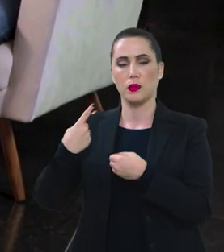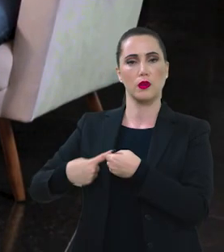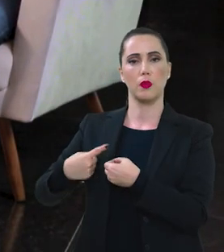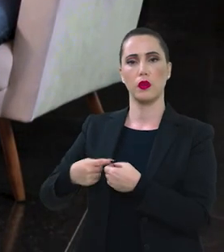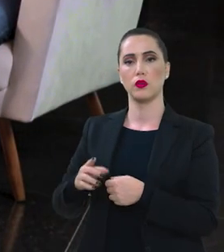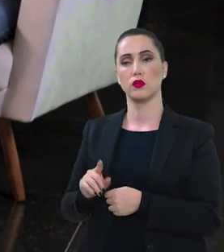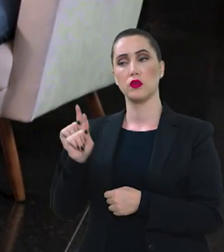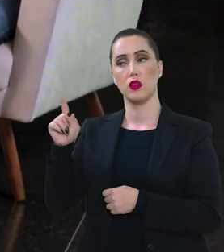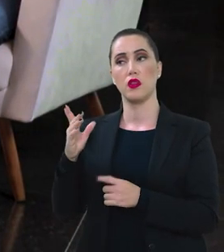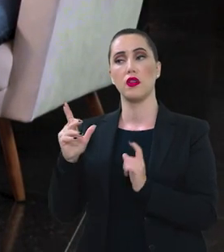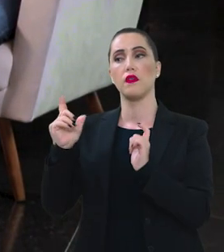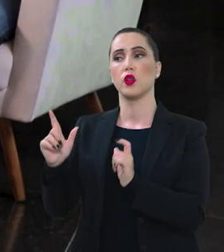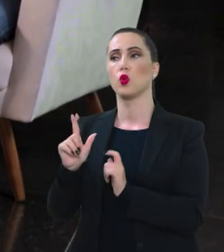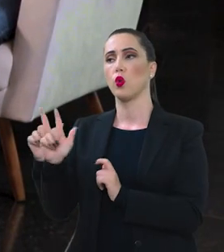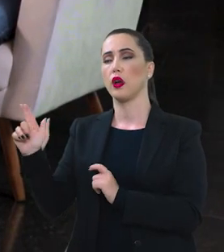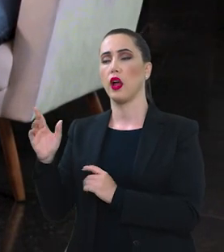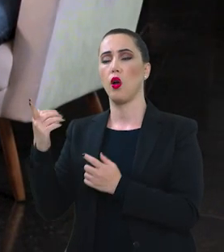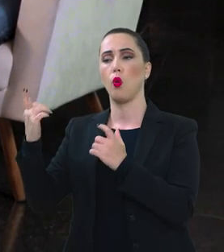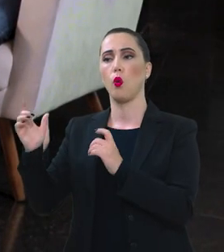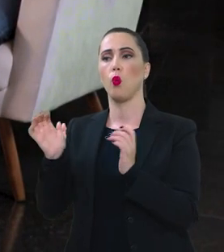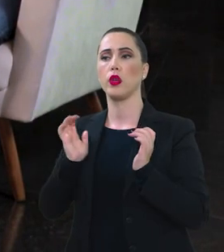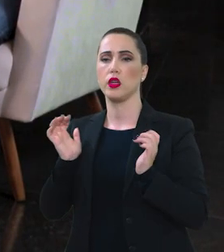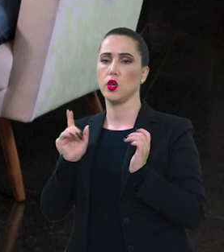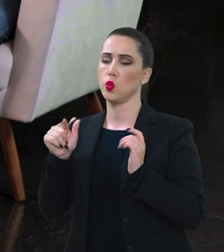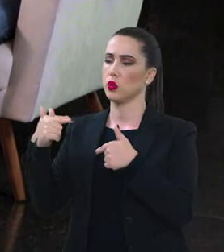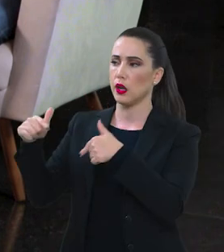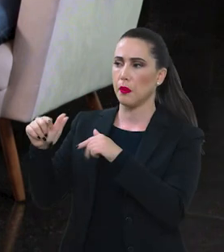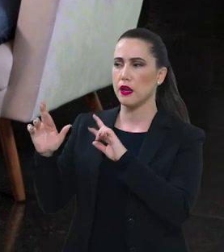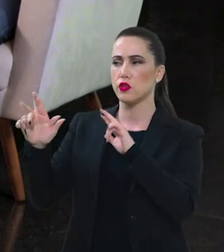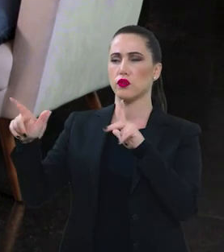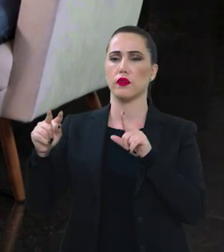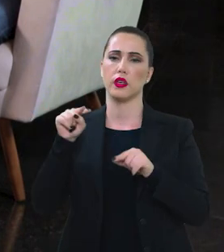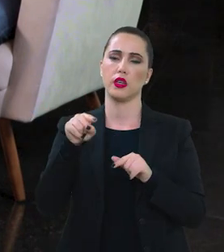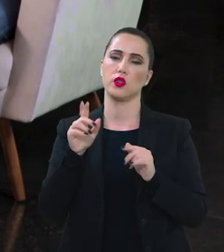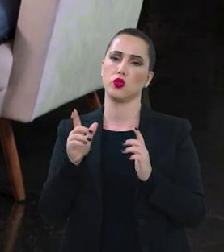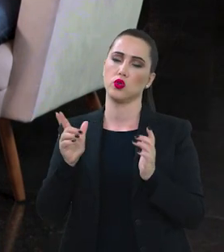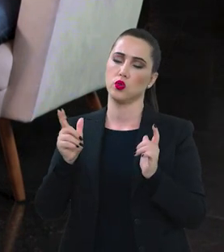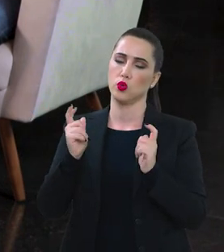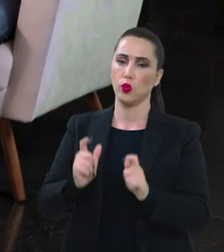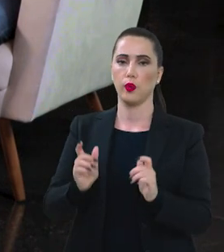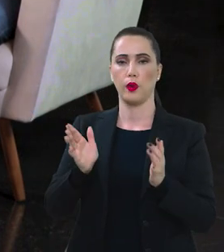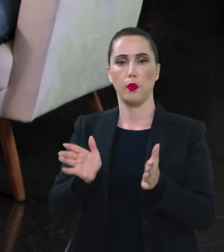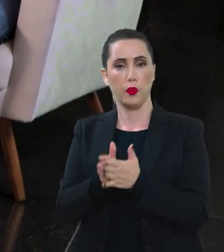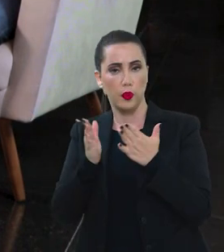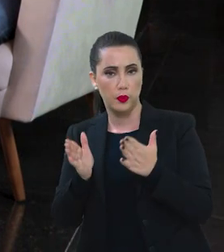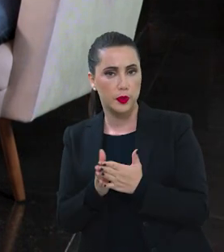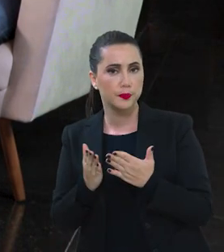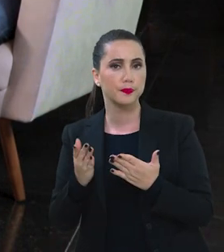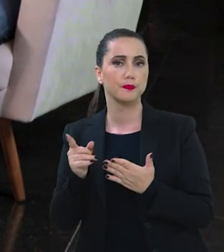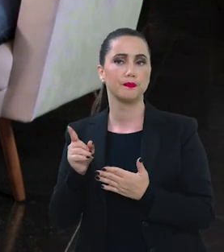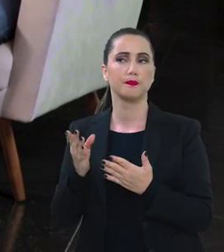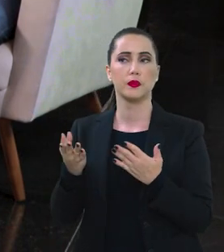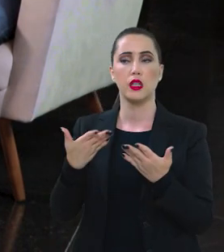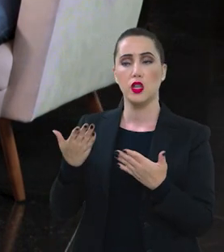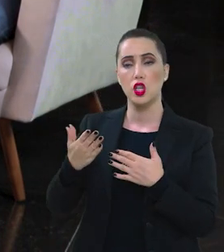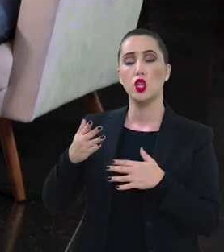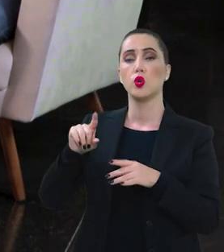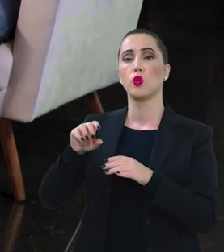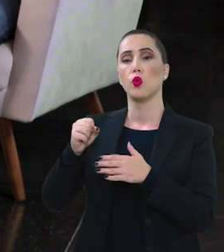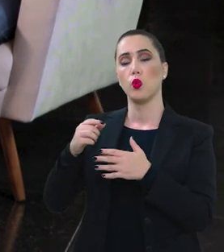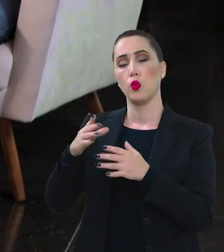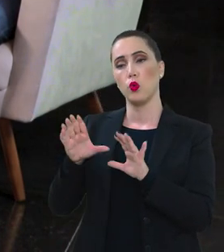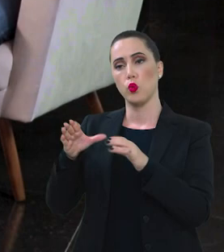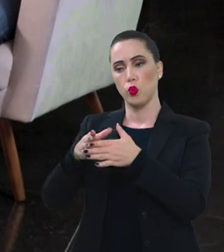São Paulo. Ela vai agir de uma forma num bairro rico e vai agir de outra forma na periferia da cidade. E o movimento